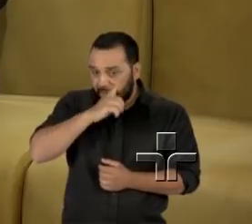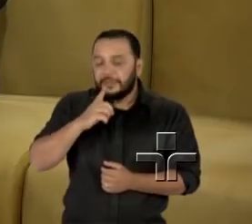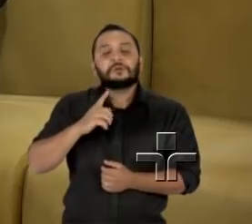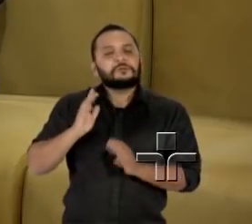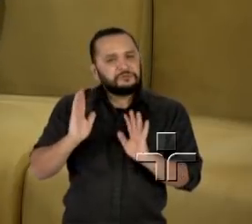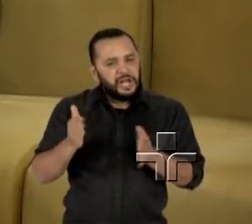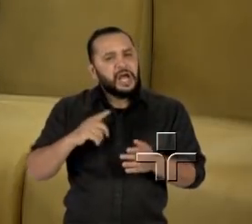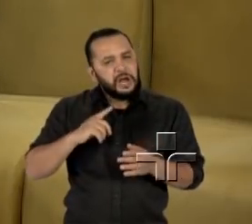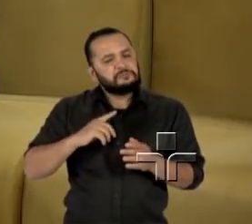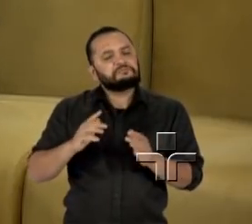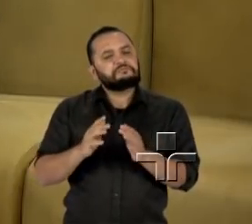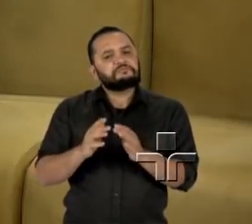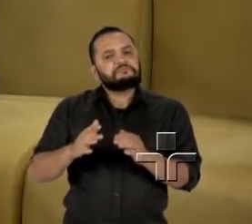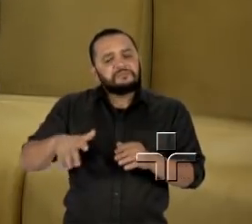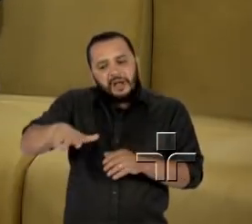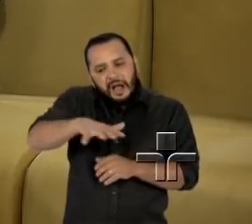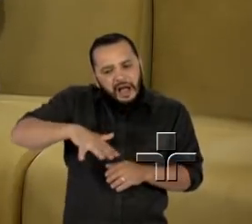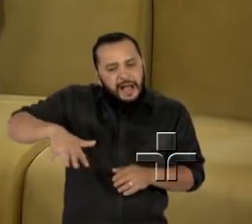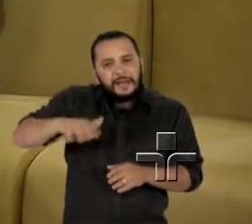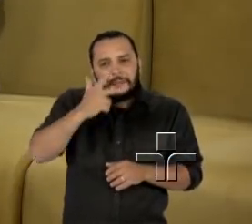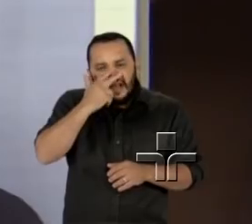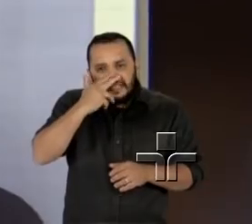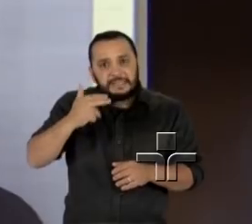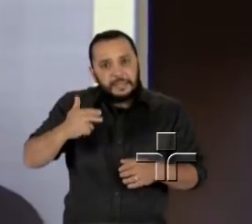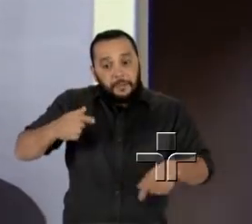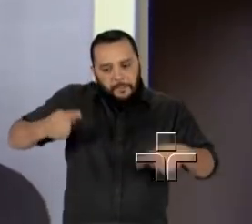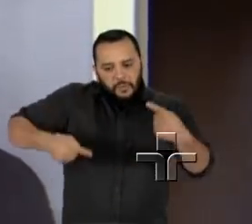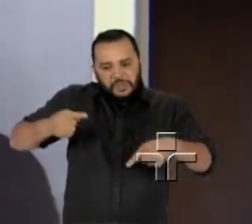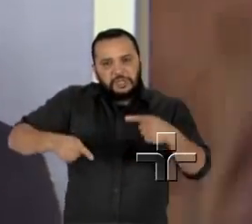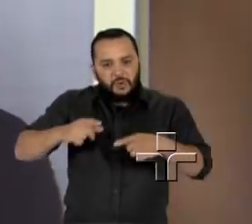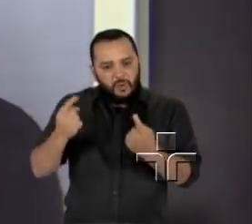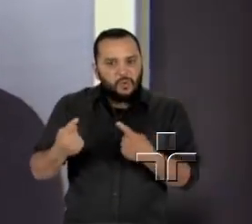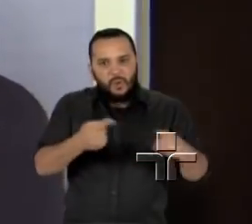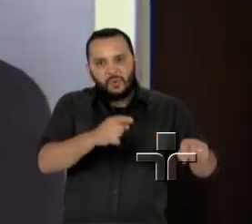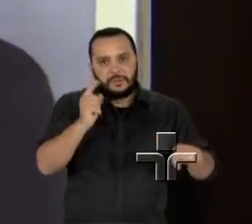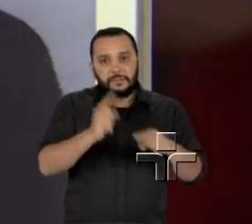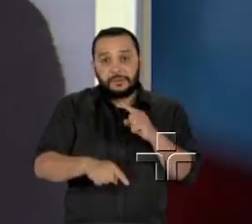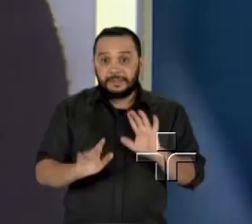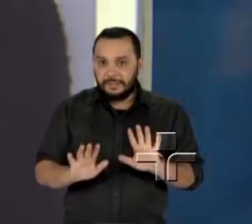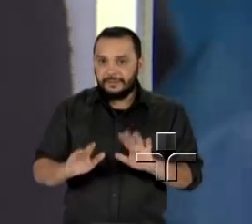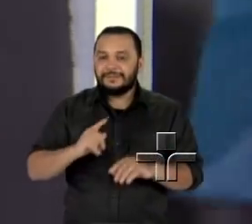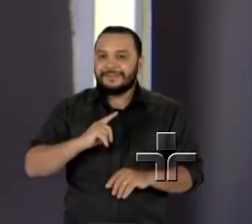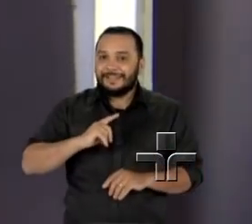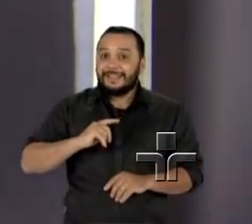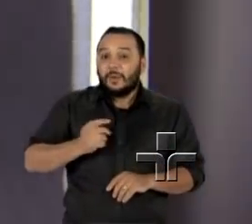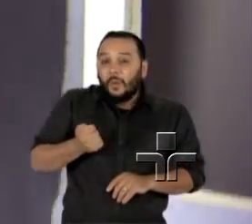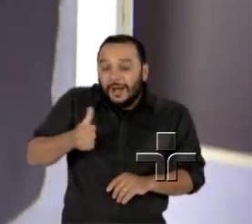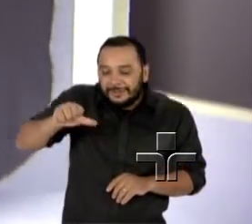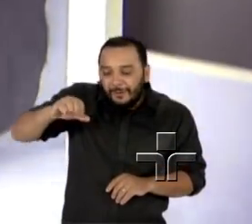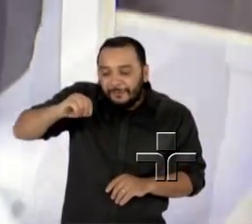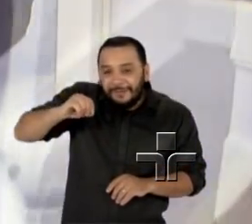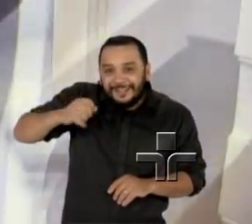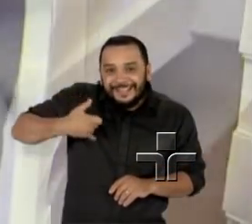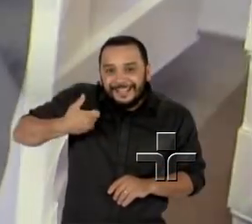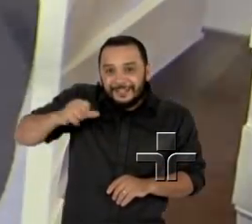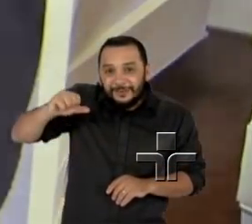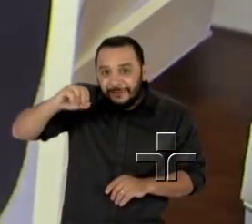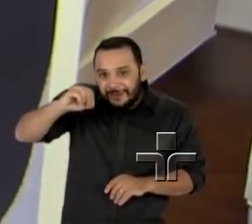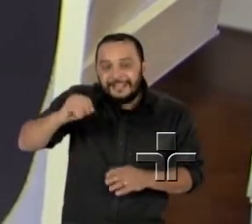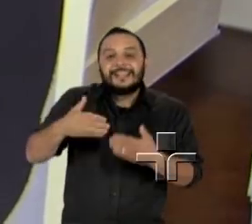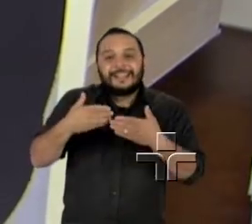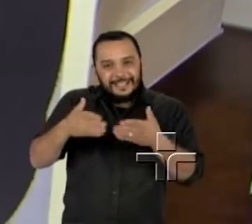se tornou um ato político contra a censura. Há dez dias de completar 90 anos, Fernanda Montenegro lançou a sua